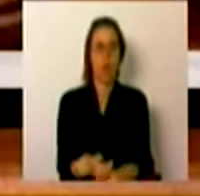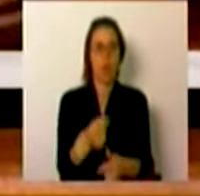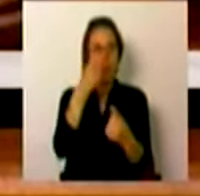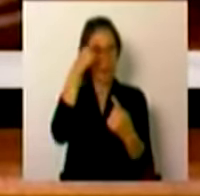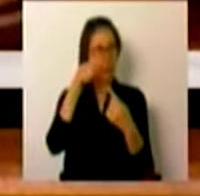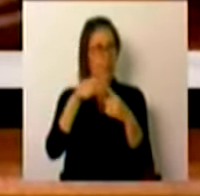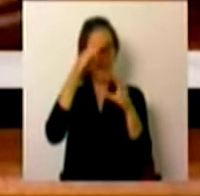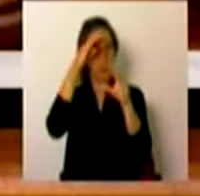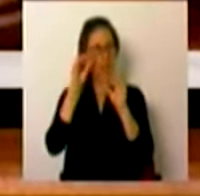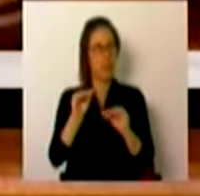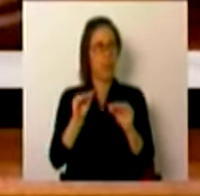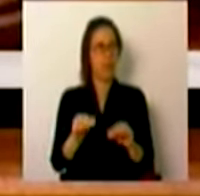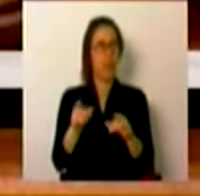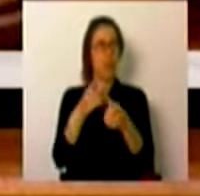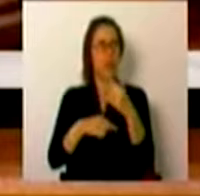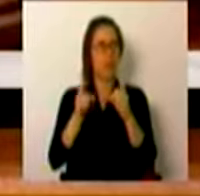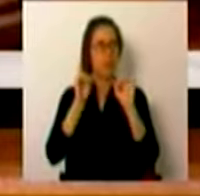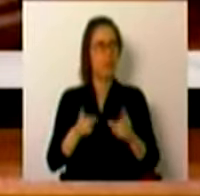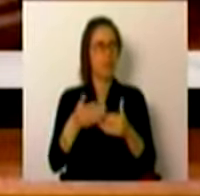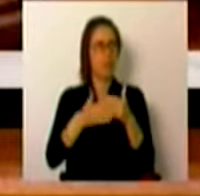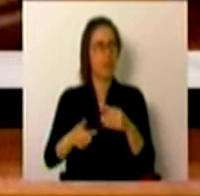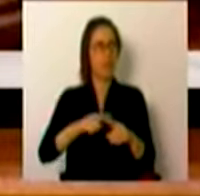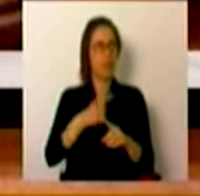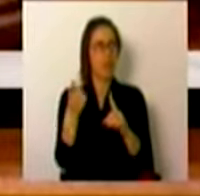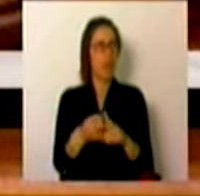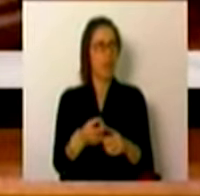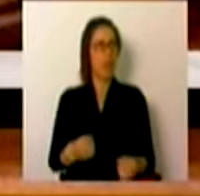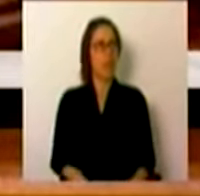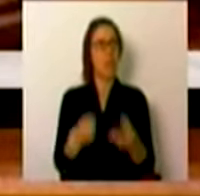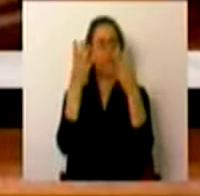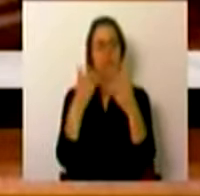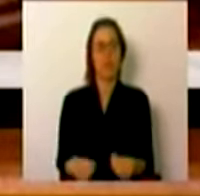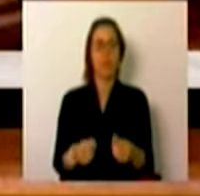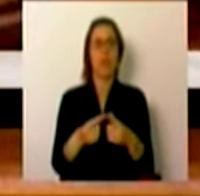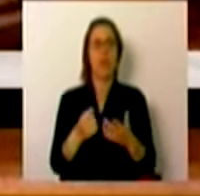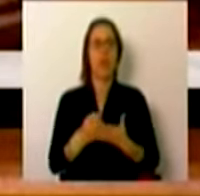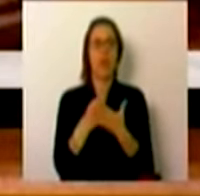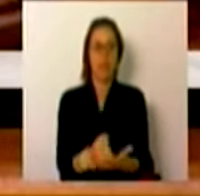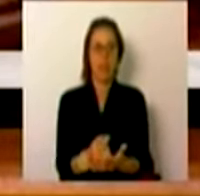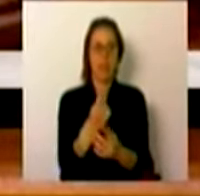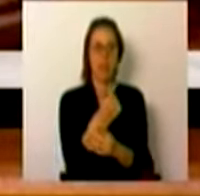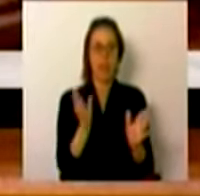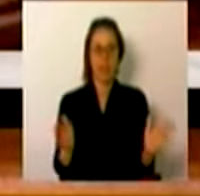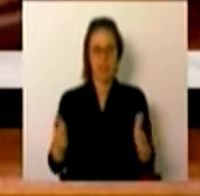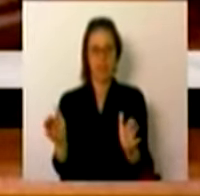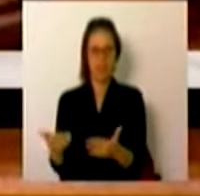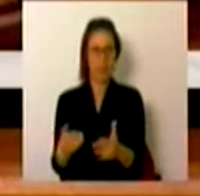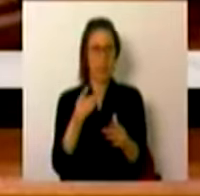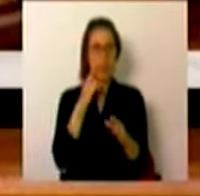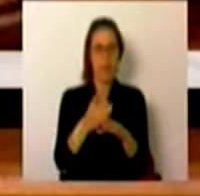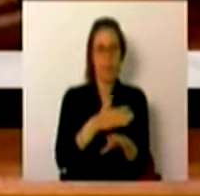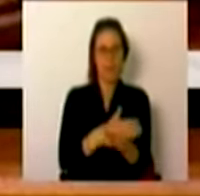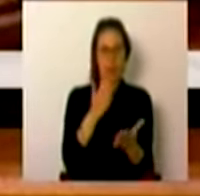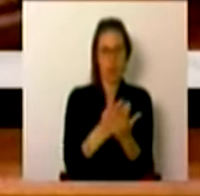sua missão educativa, sendo que a partir deste ano contamos finalmente com um assistente operacional em cada sala da educação pré